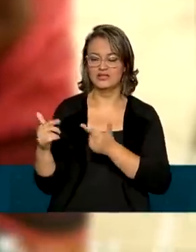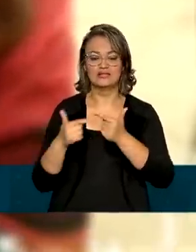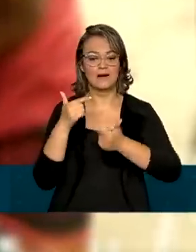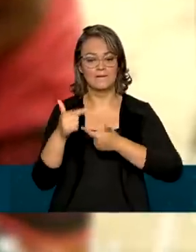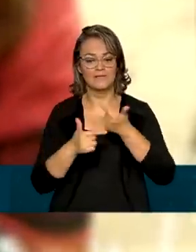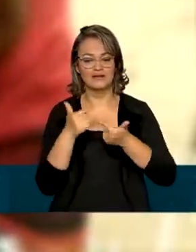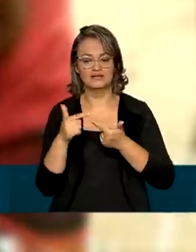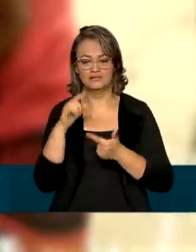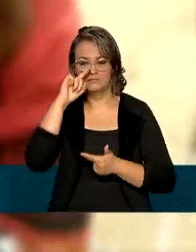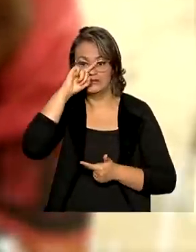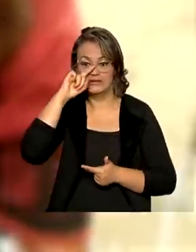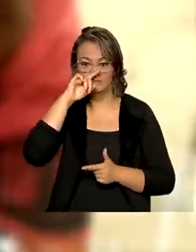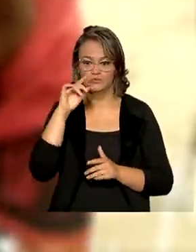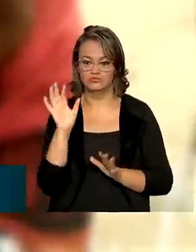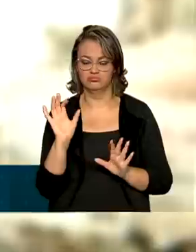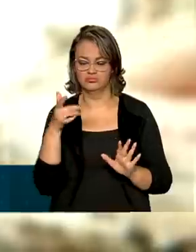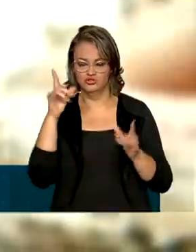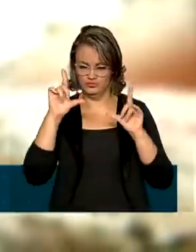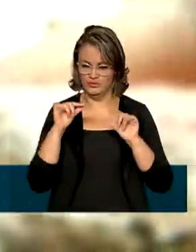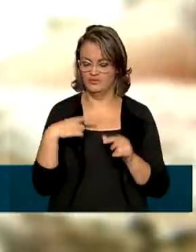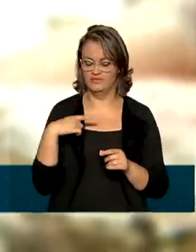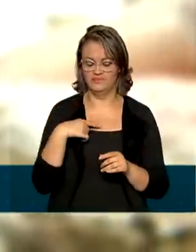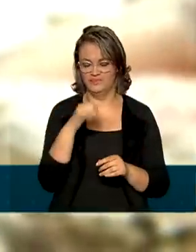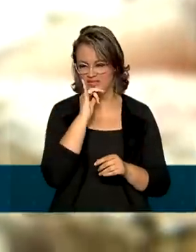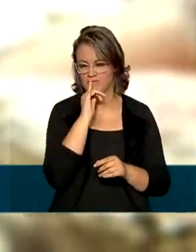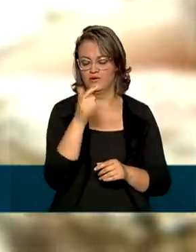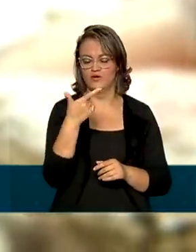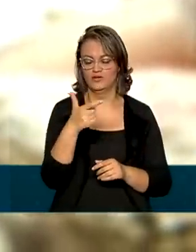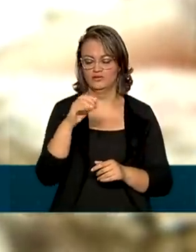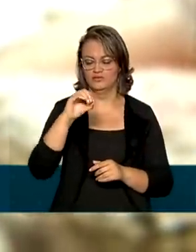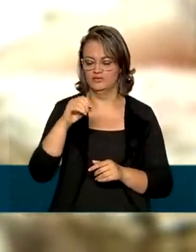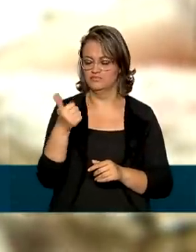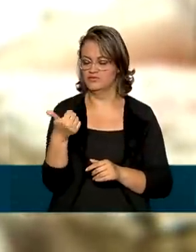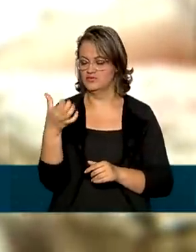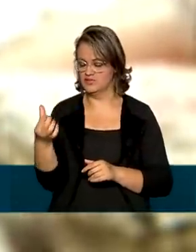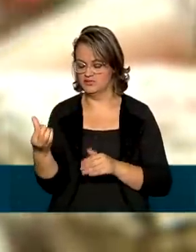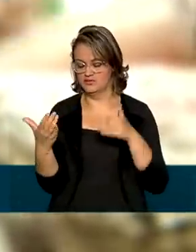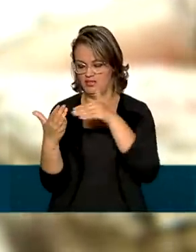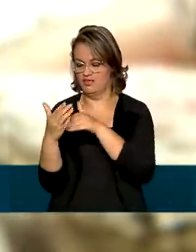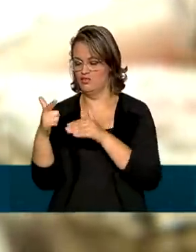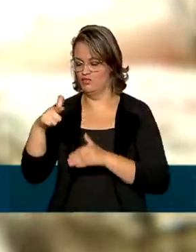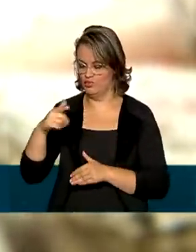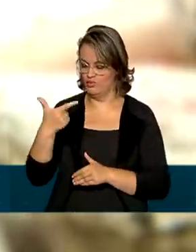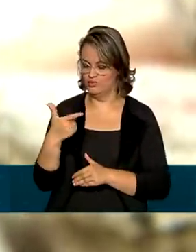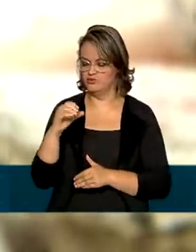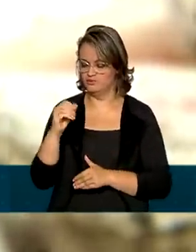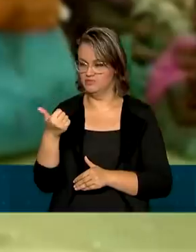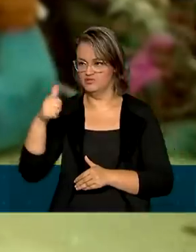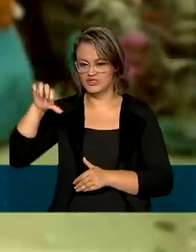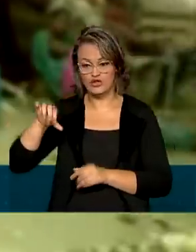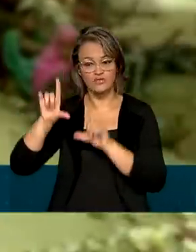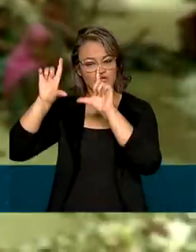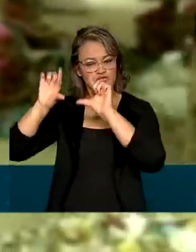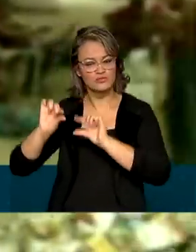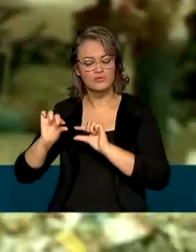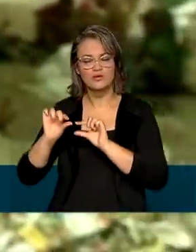atividades perigosas. Entre 2016 e 2019, o número caiu de